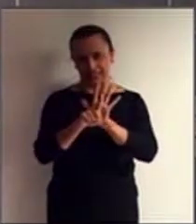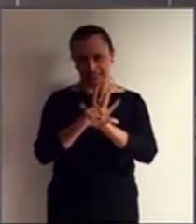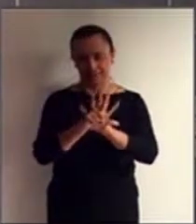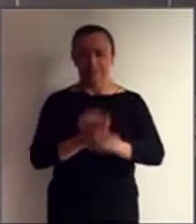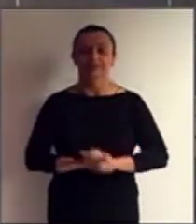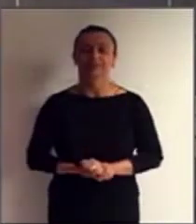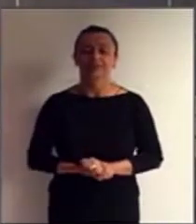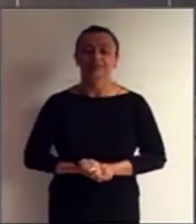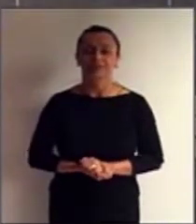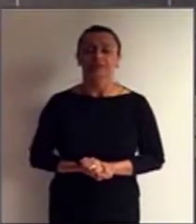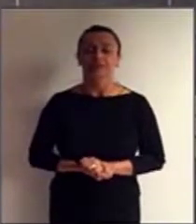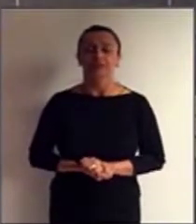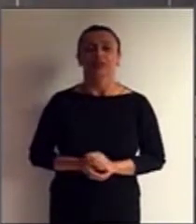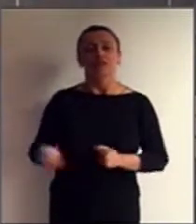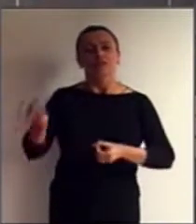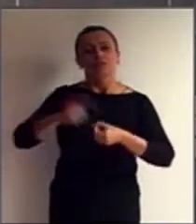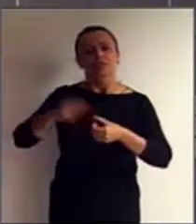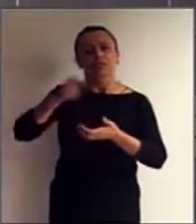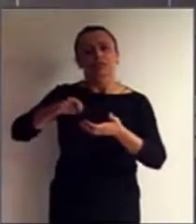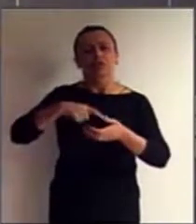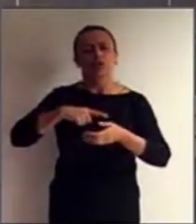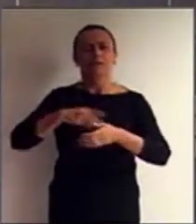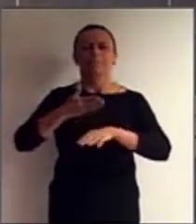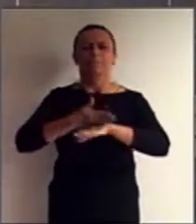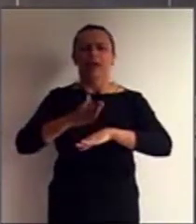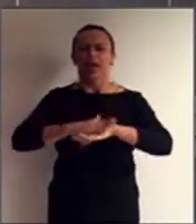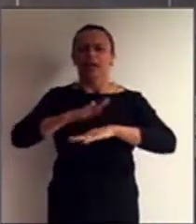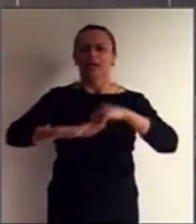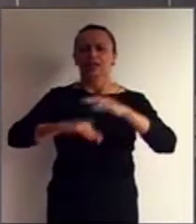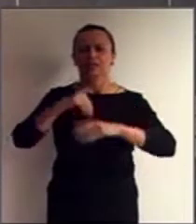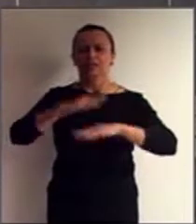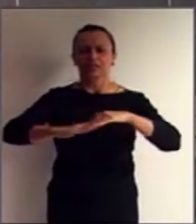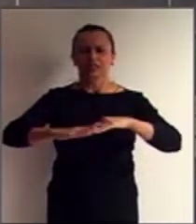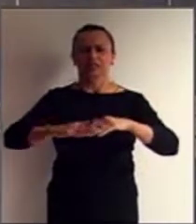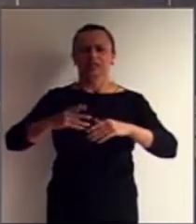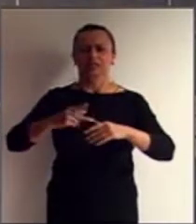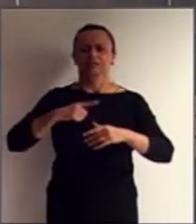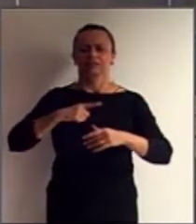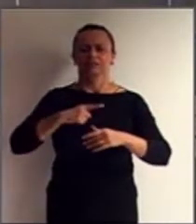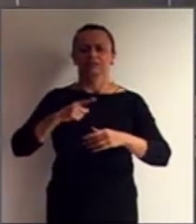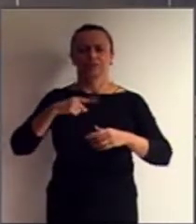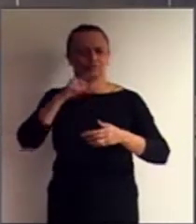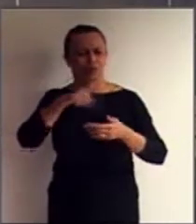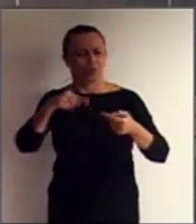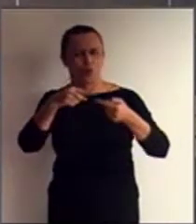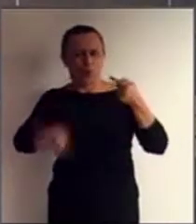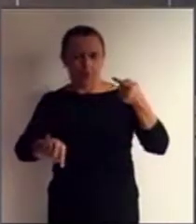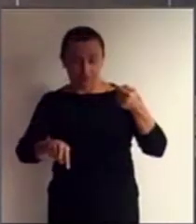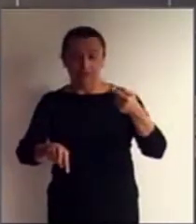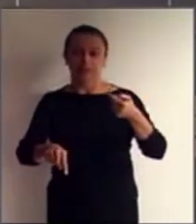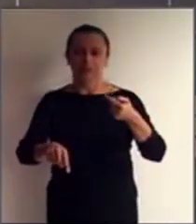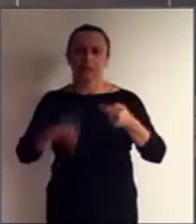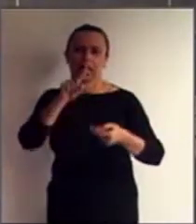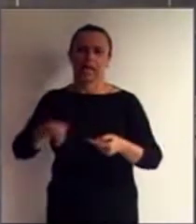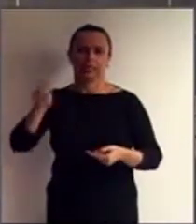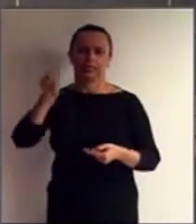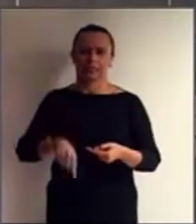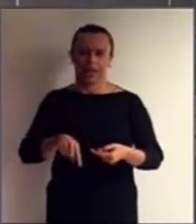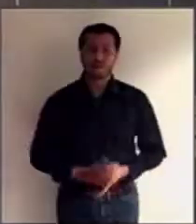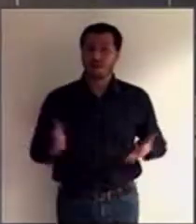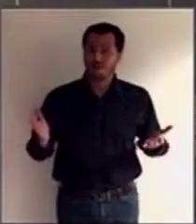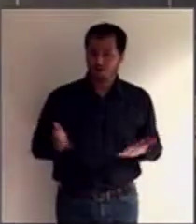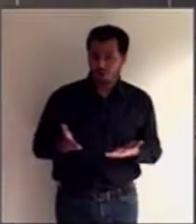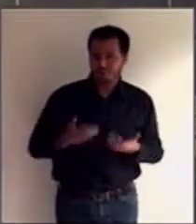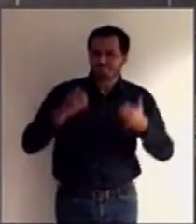rever, reescrever práticas e costumes no âmbito do processo judicial que leva à interdição.